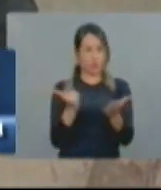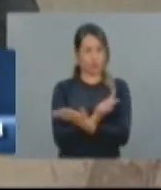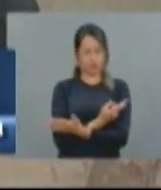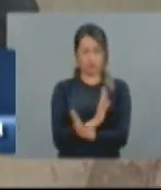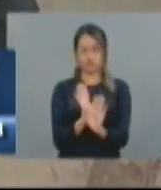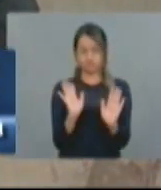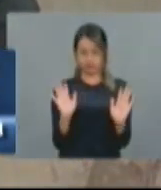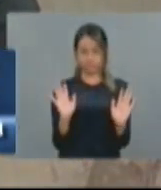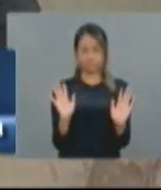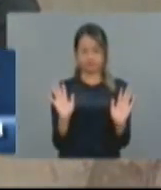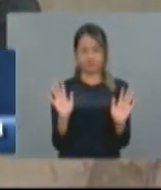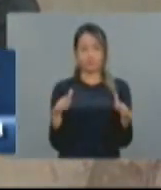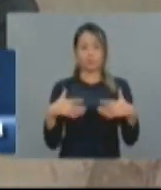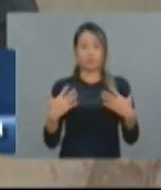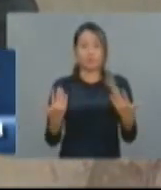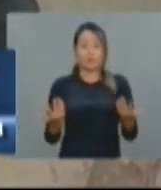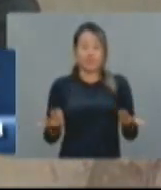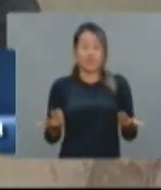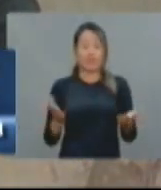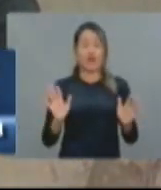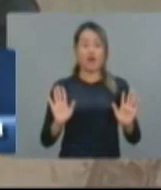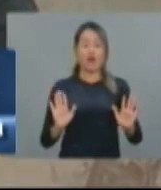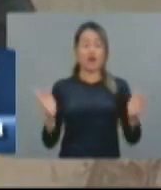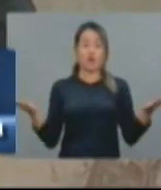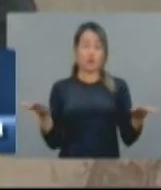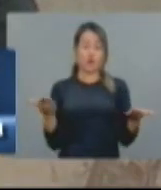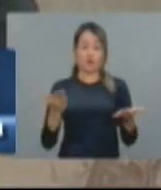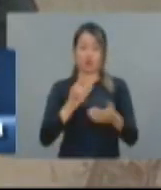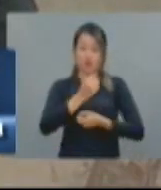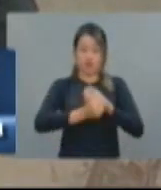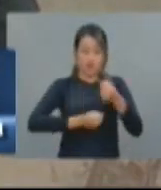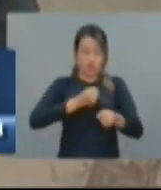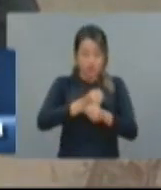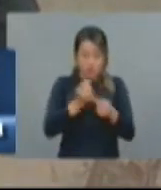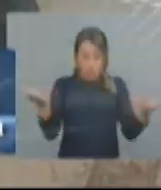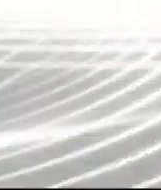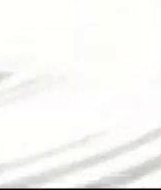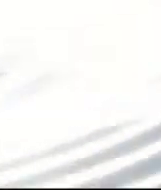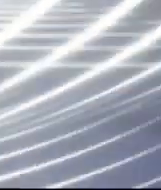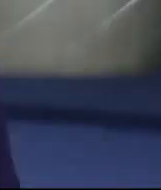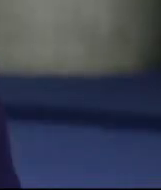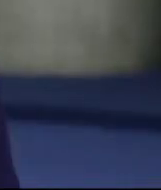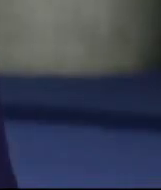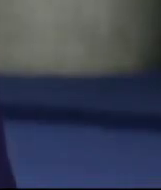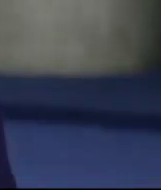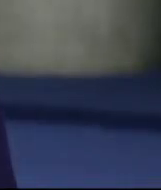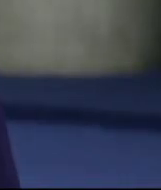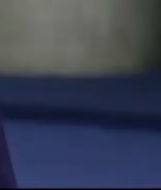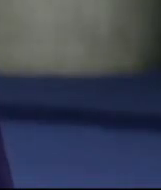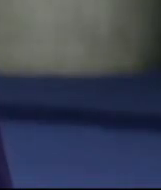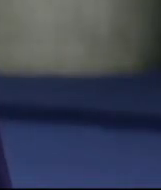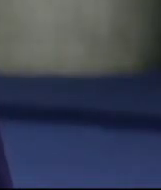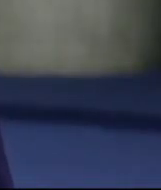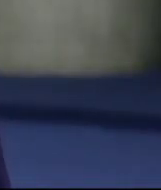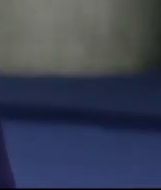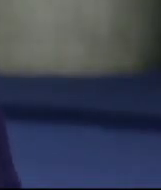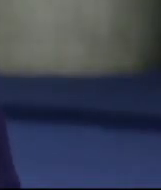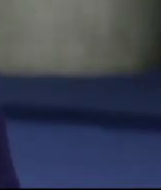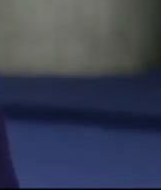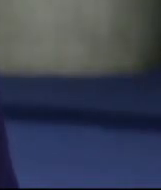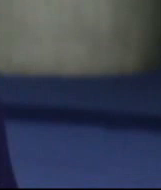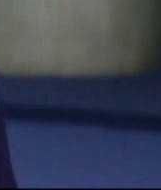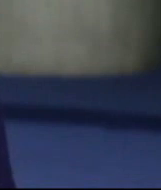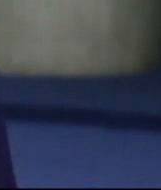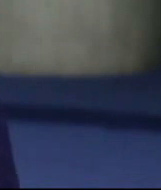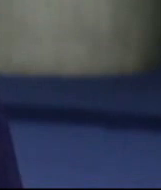nosso país, que está desaquecendo, está retraída, que houvesse essa redução. No próximo bloco, vamos falar da